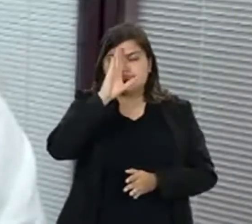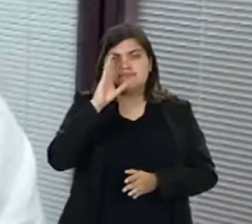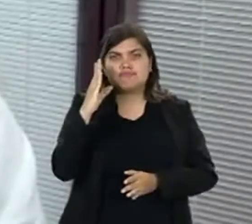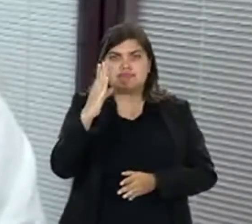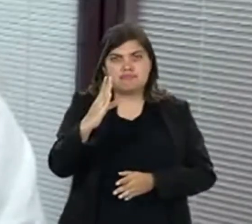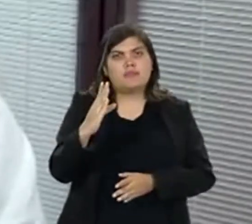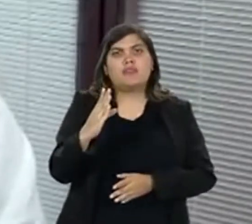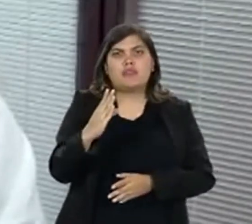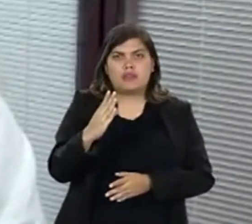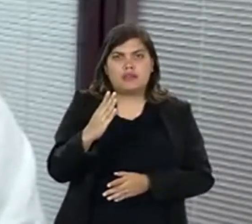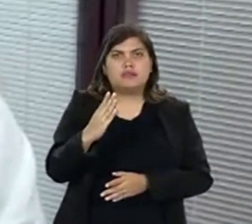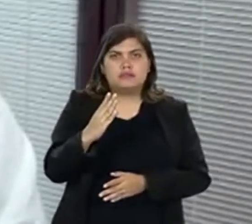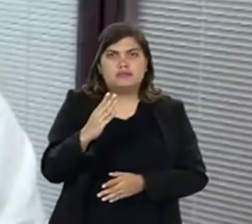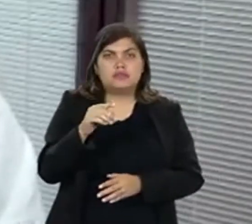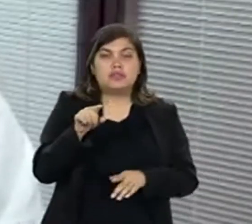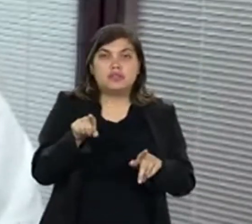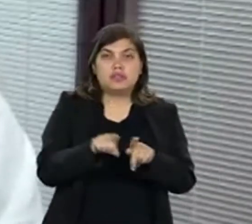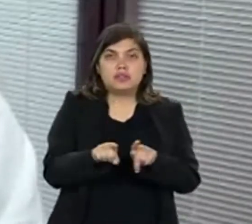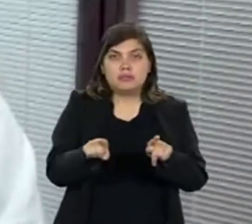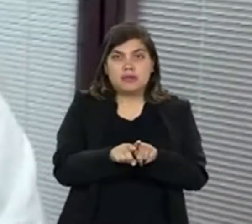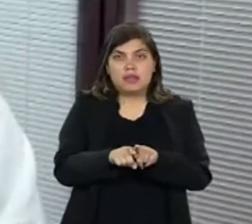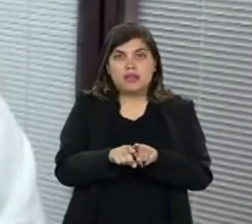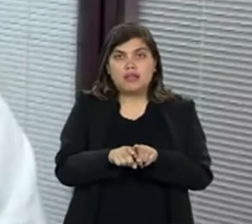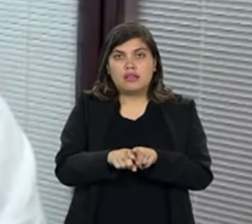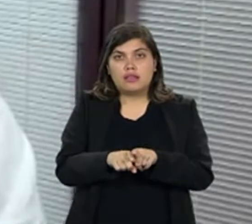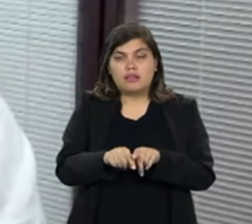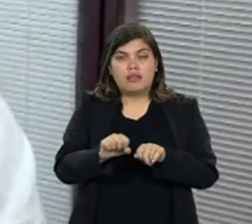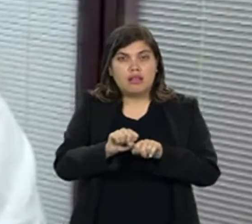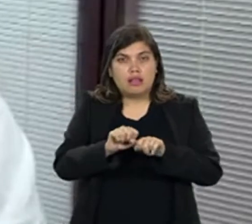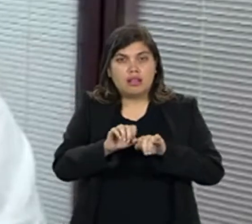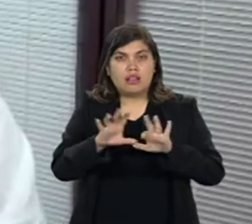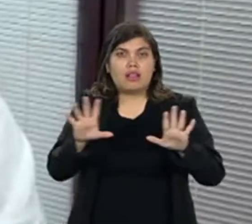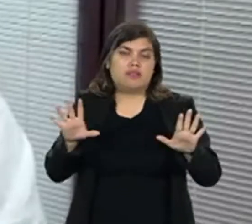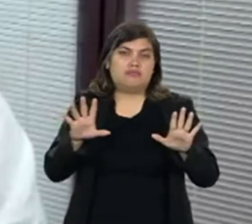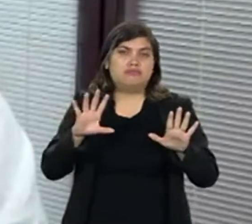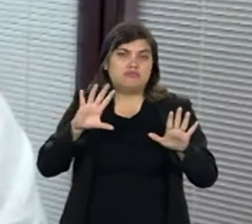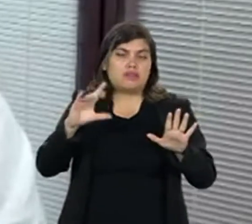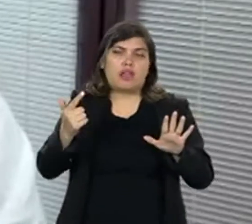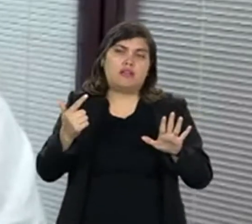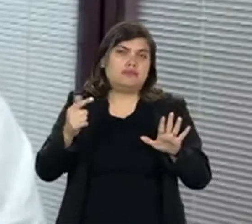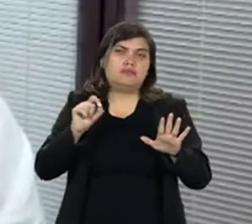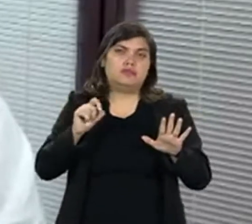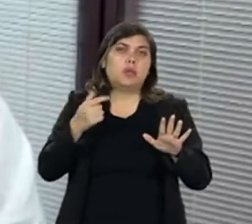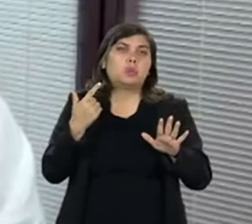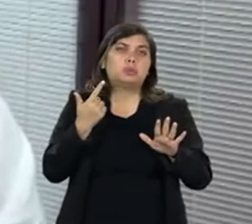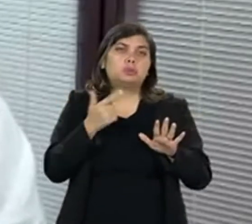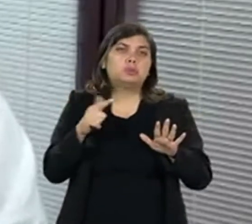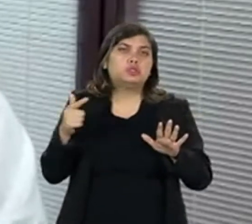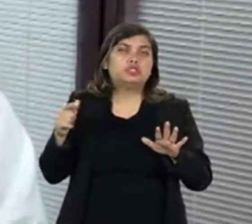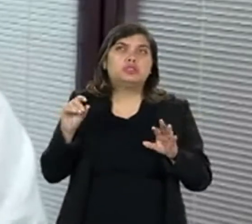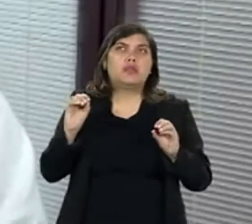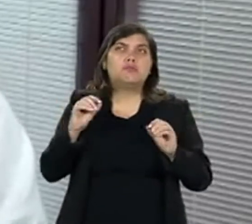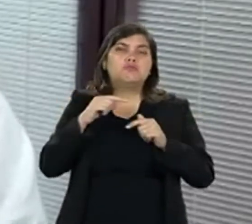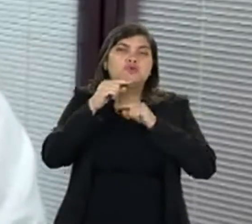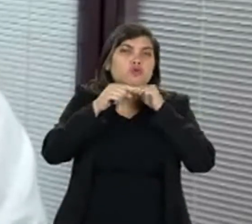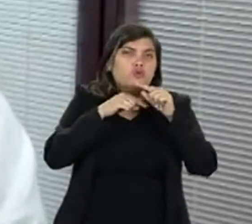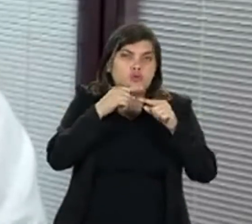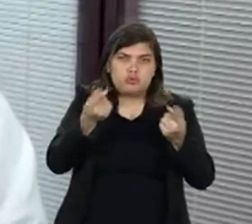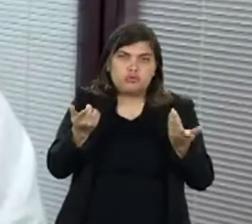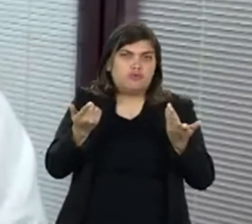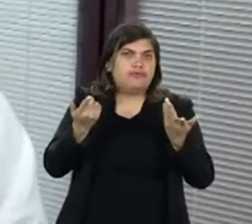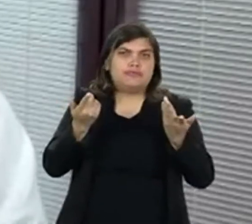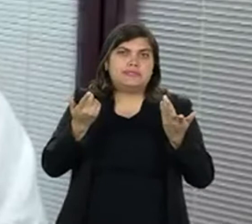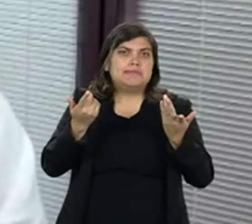apuração, sobretudo. E a questão também, claramente, não havia